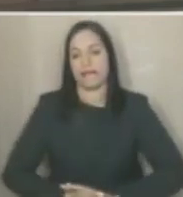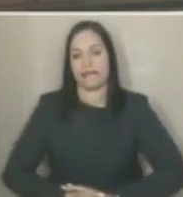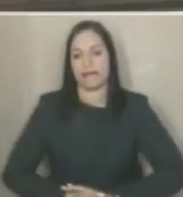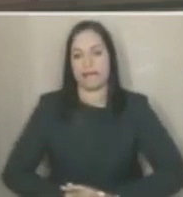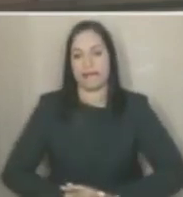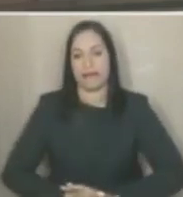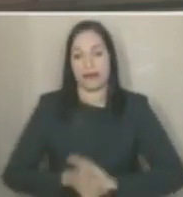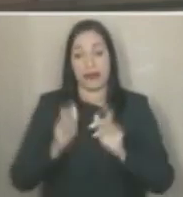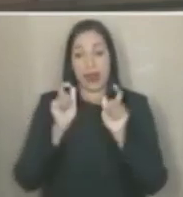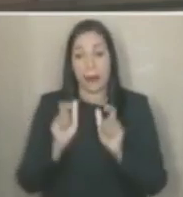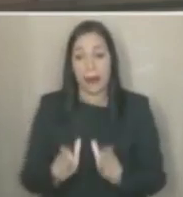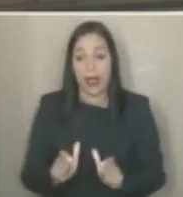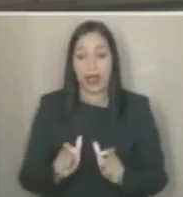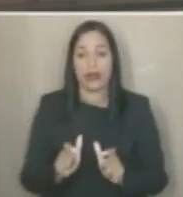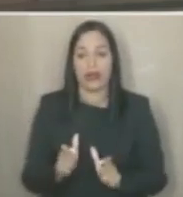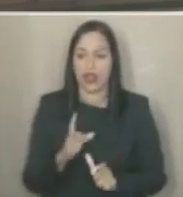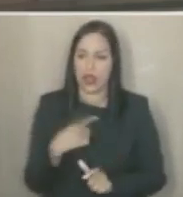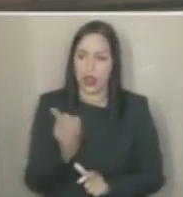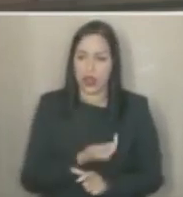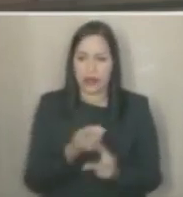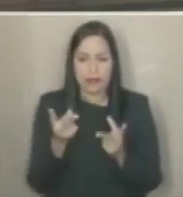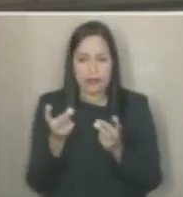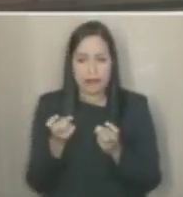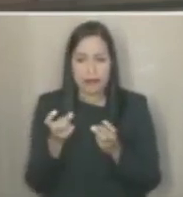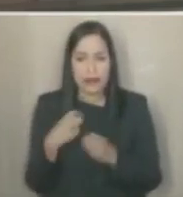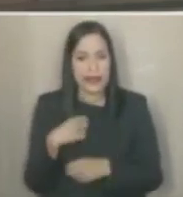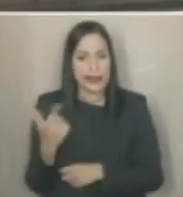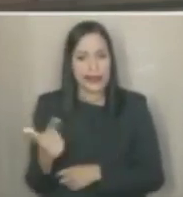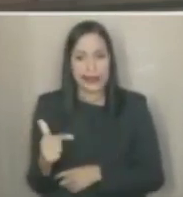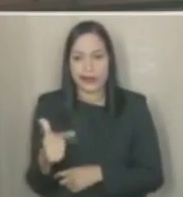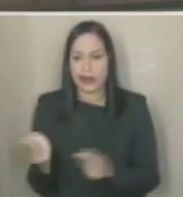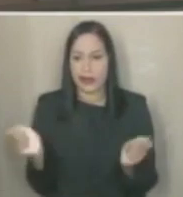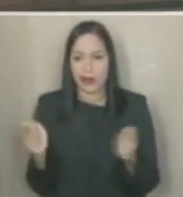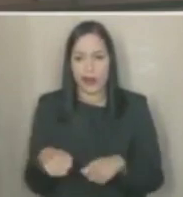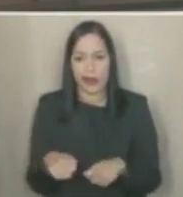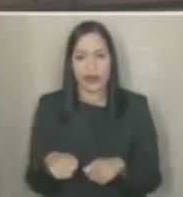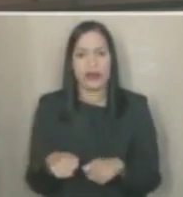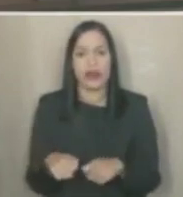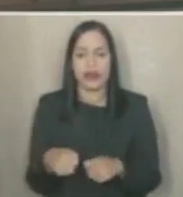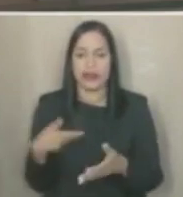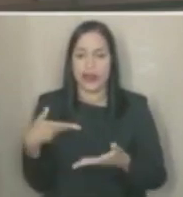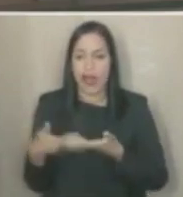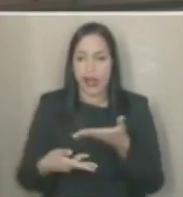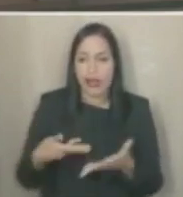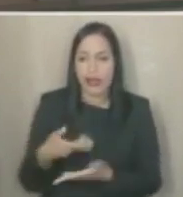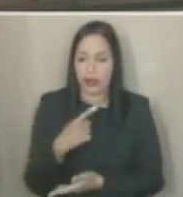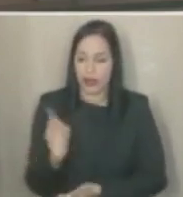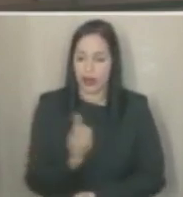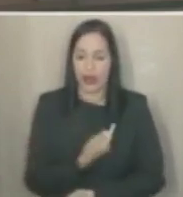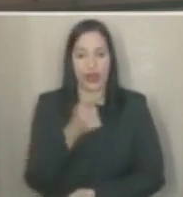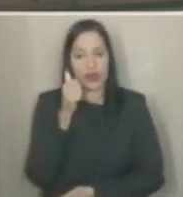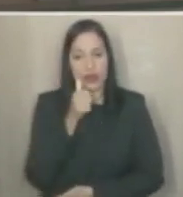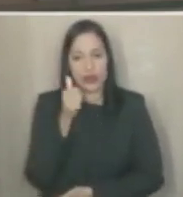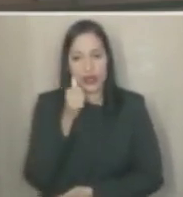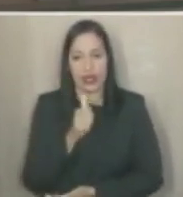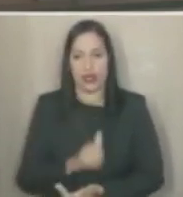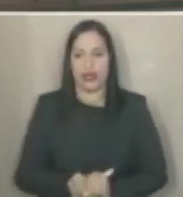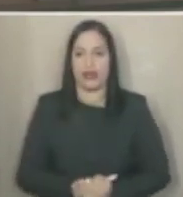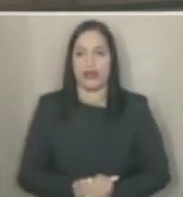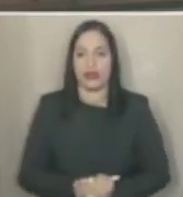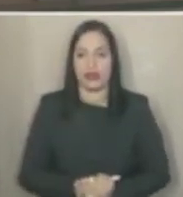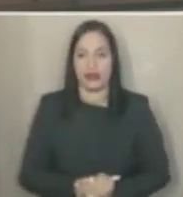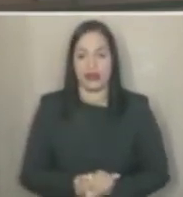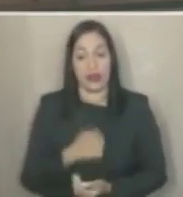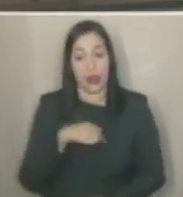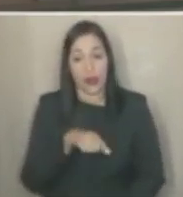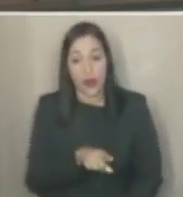naquele ambiente, nós percebemos que ele não tem as condições mínimas de atendimento a nós mulheres. No dia em que eu estive lá,